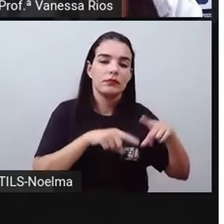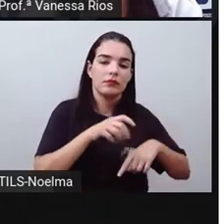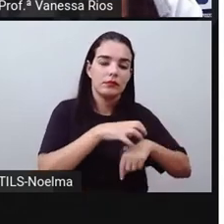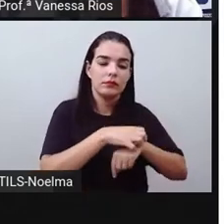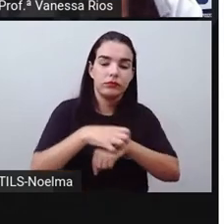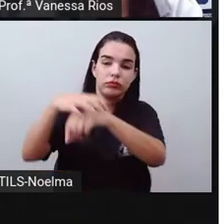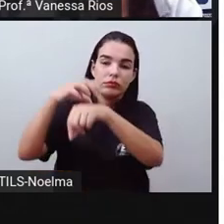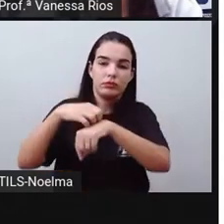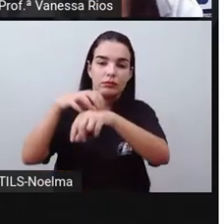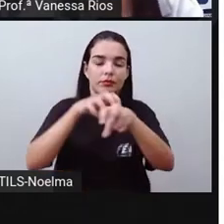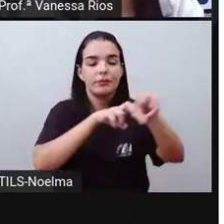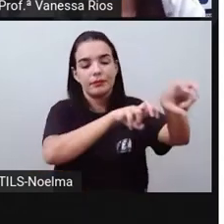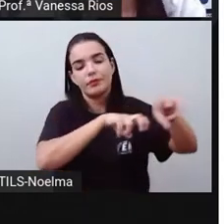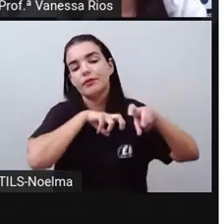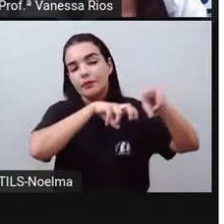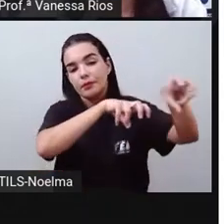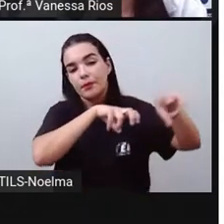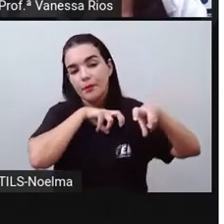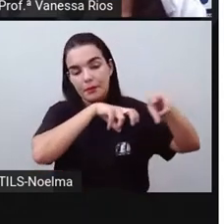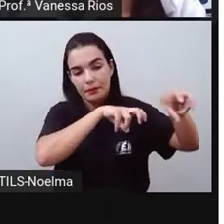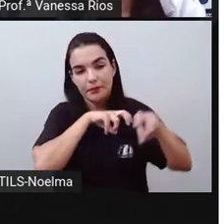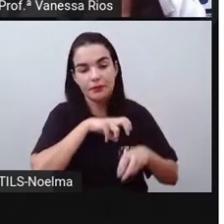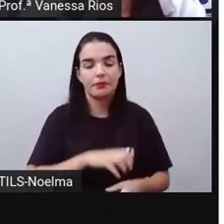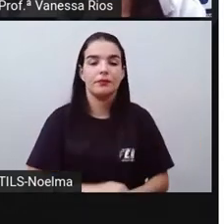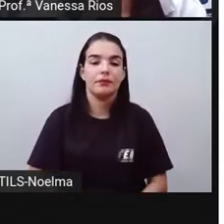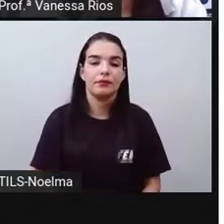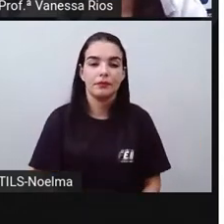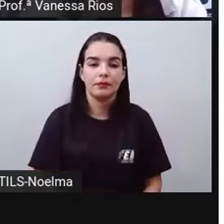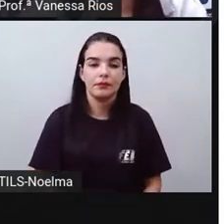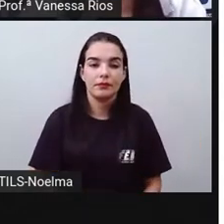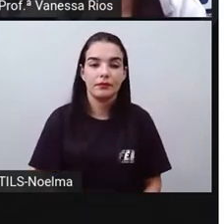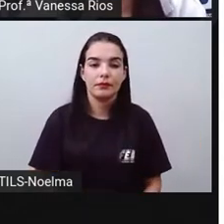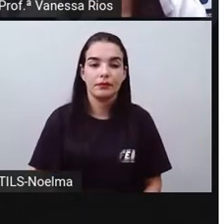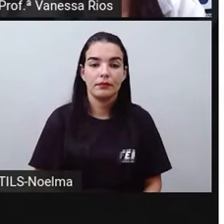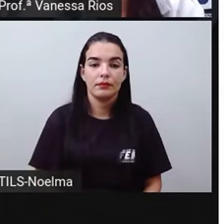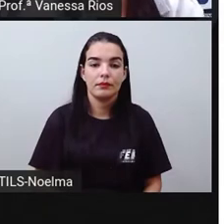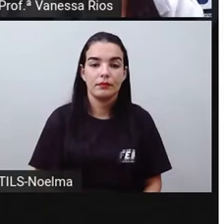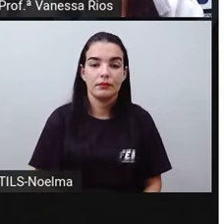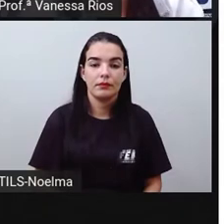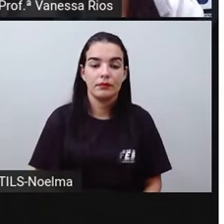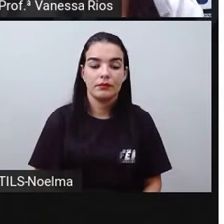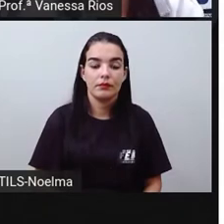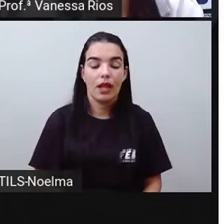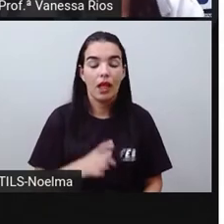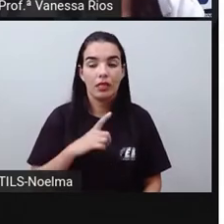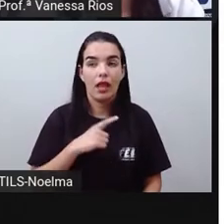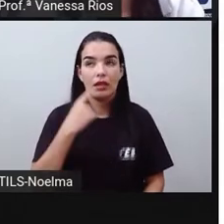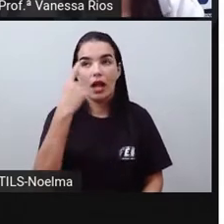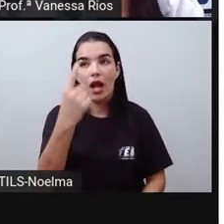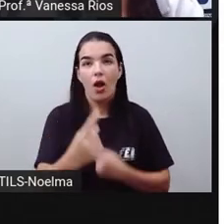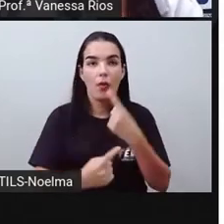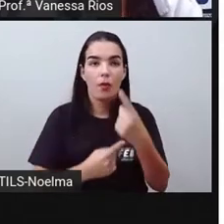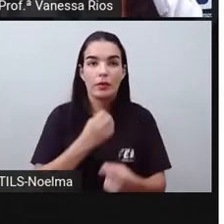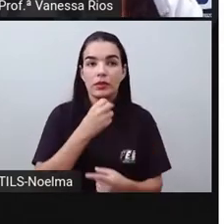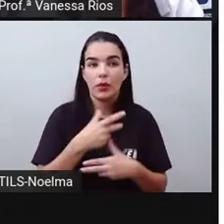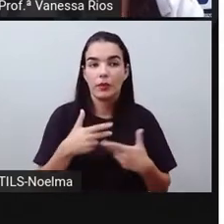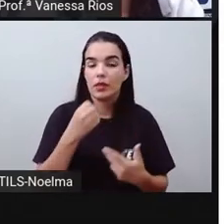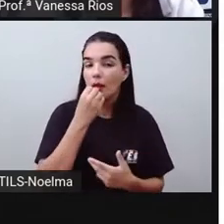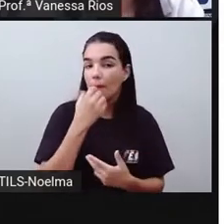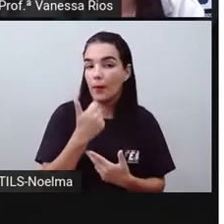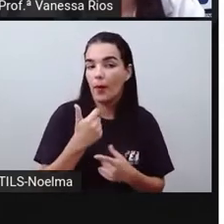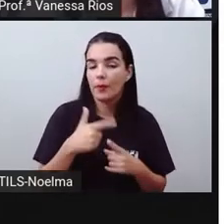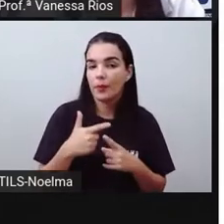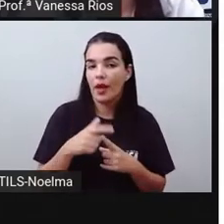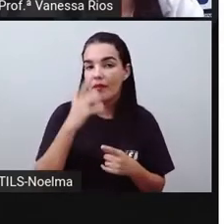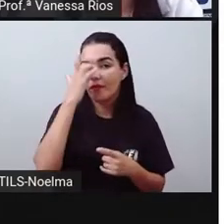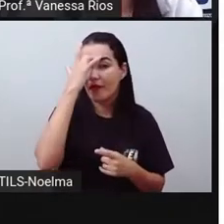as produções agrícolas do nosso país. E aí tem aí algumas vantagens, porque é de fácil acesso,